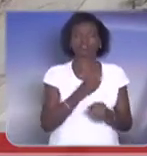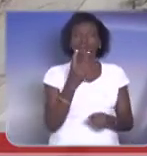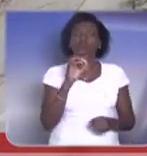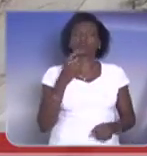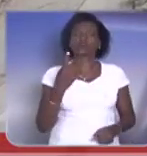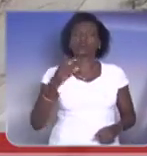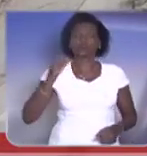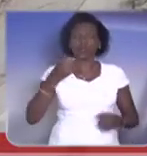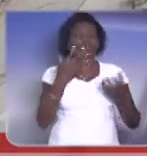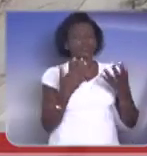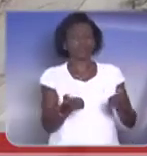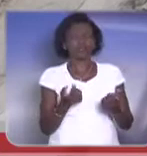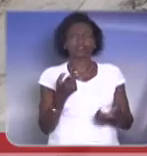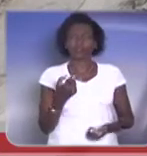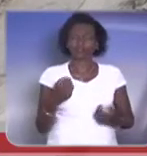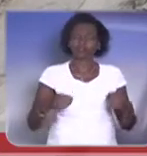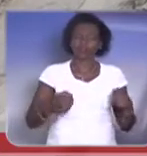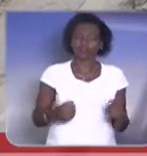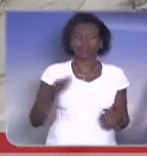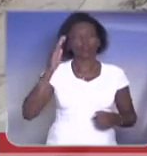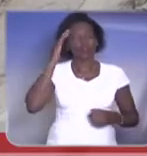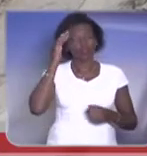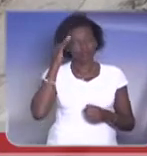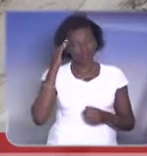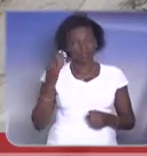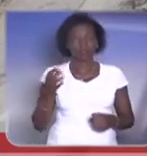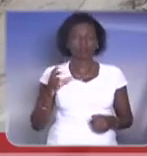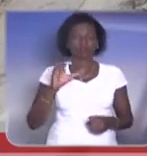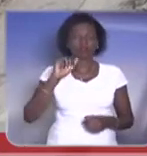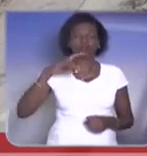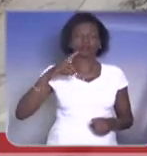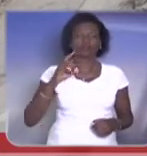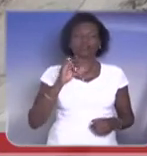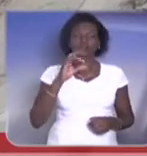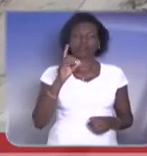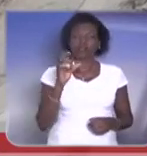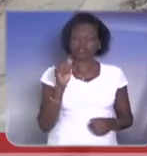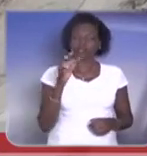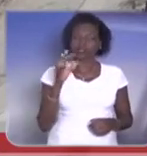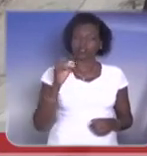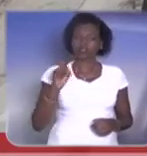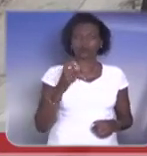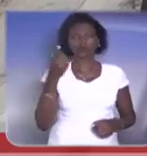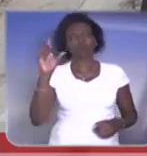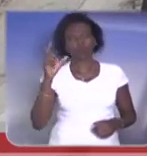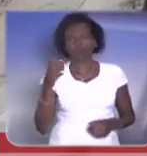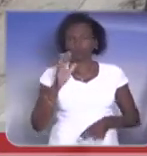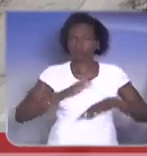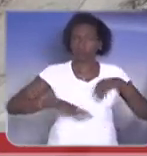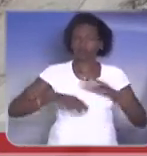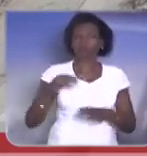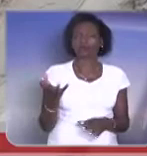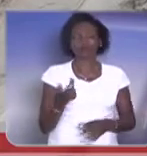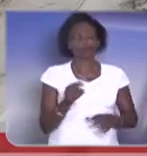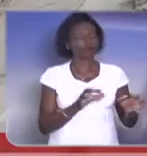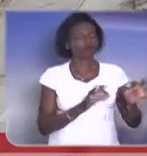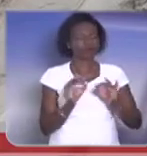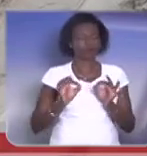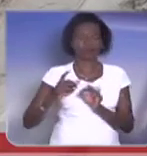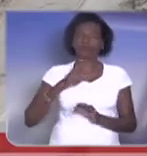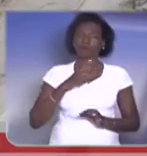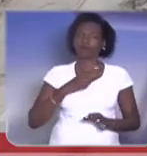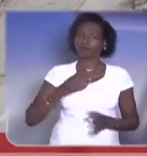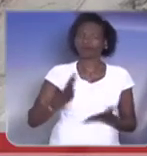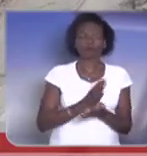Estado de São Paulo. Eu entendo, os demais candidatos são pessoas hiper, super, mega qualificadas, são pessoas do nosso